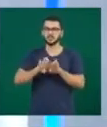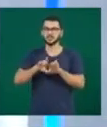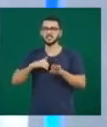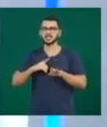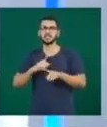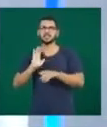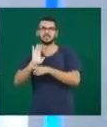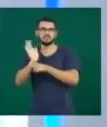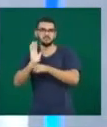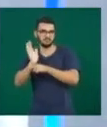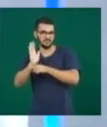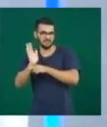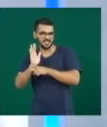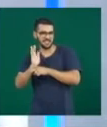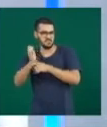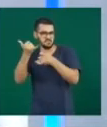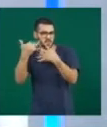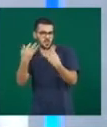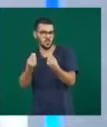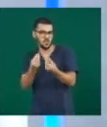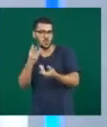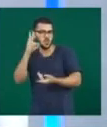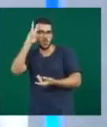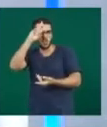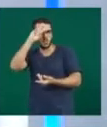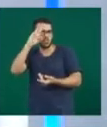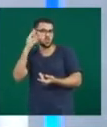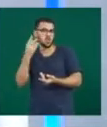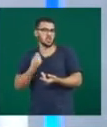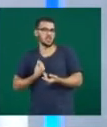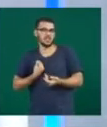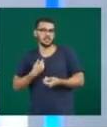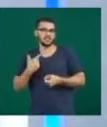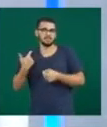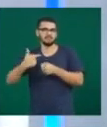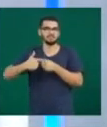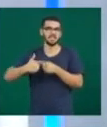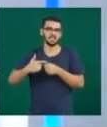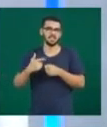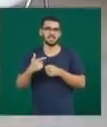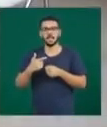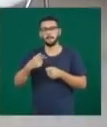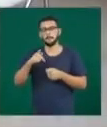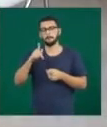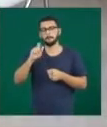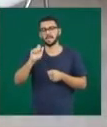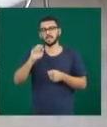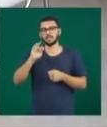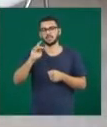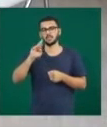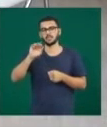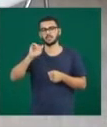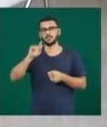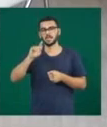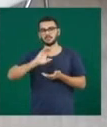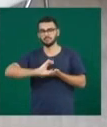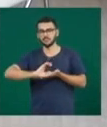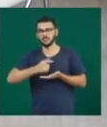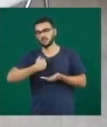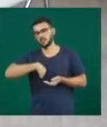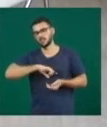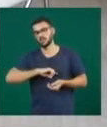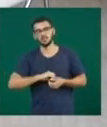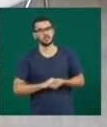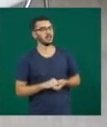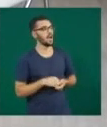fizemos também sobre a vida do mestre, através do financiamento da Petrobras. Está muito bacana. Quando a gente fala de capoeira, a gente fala de brasilidade